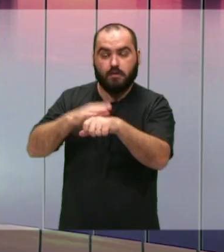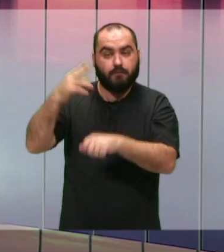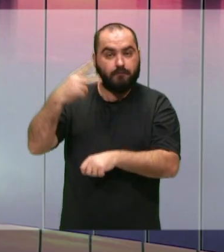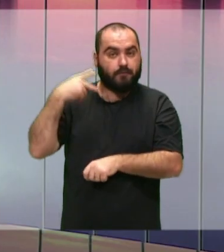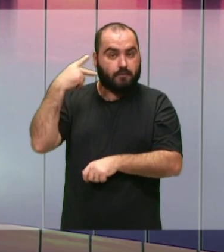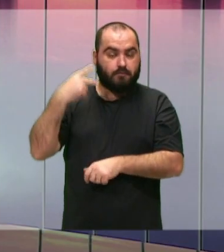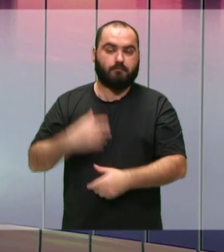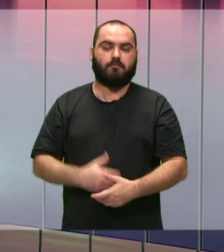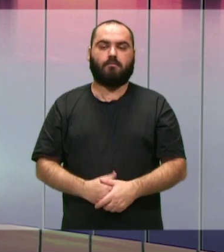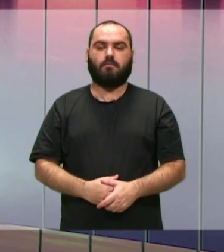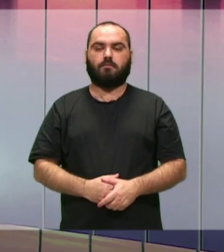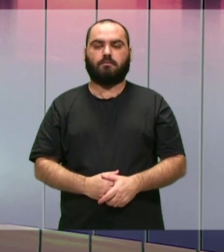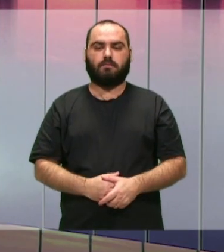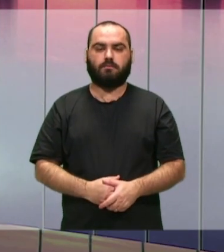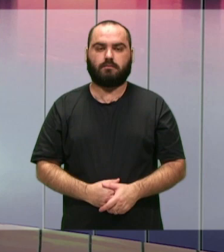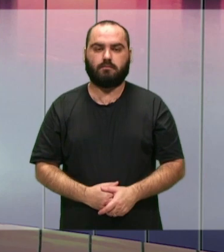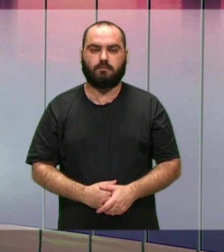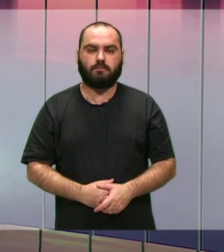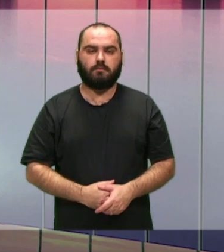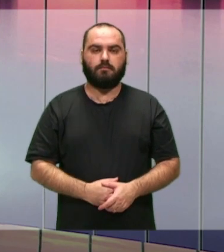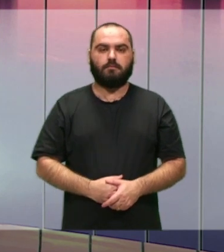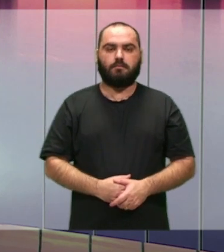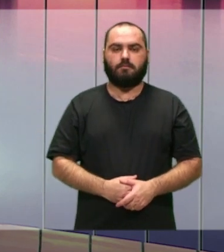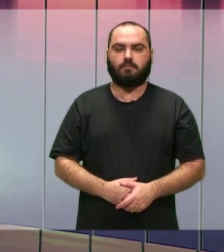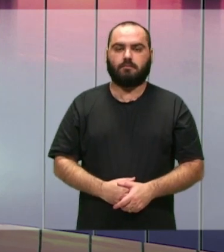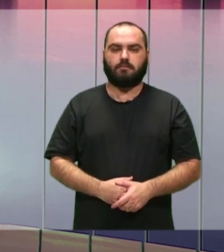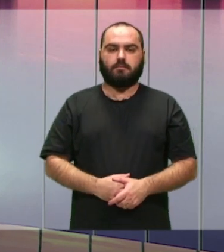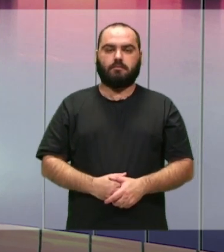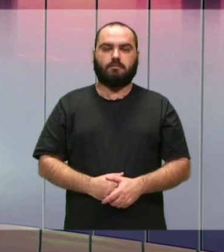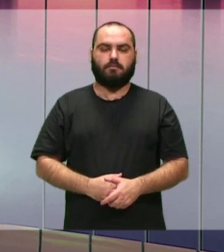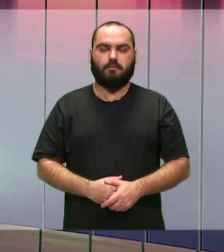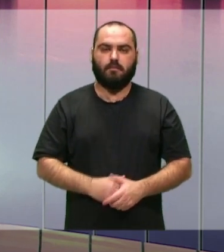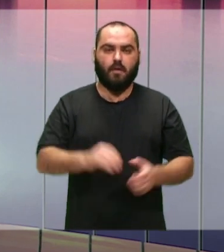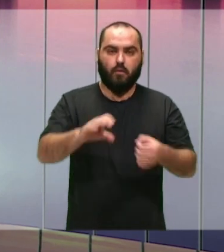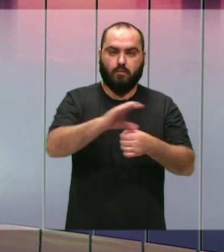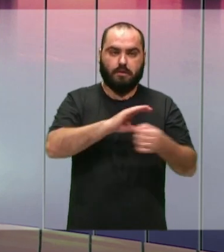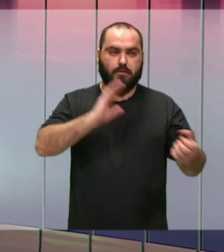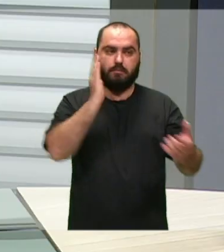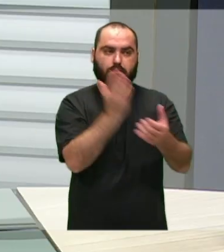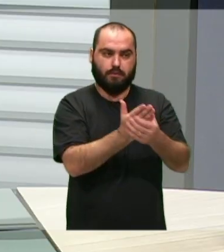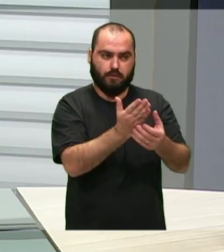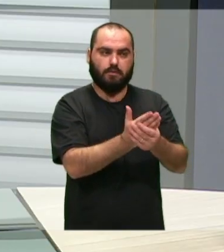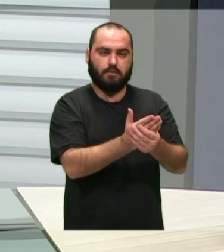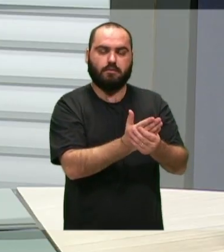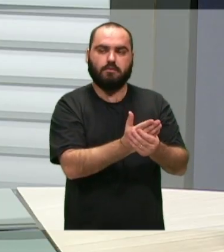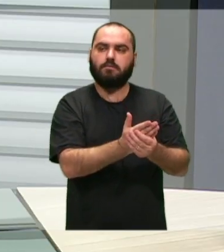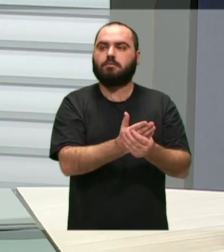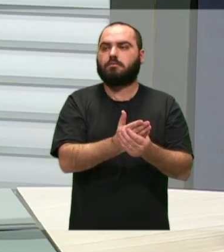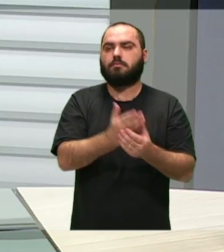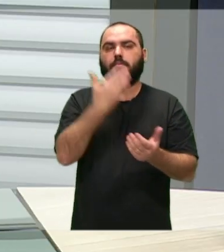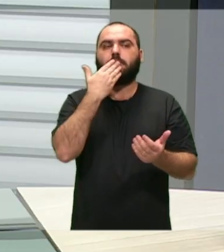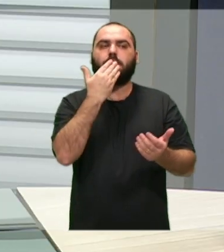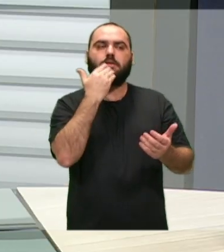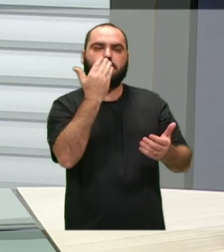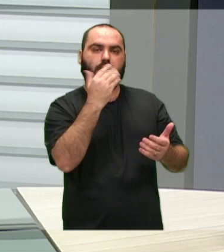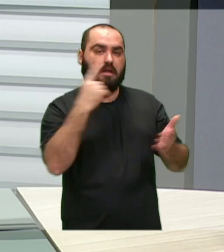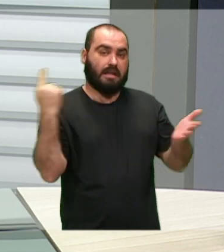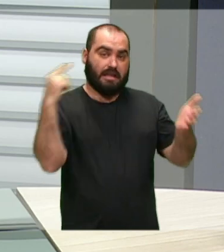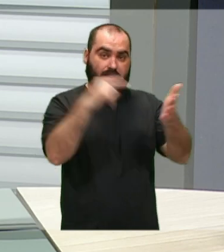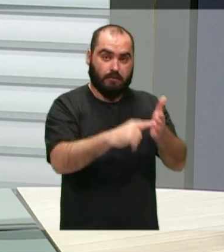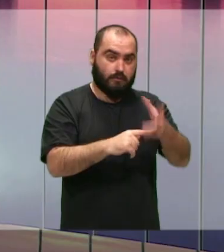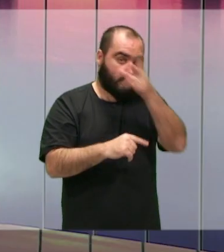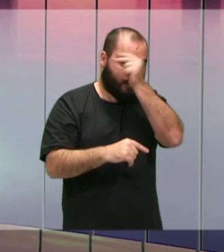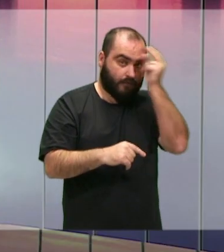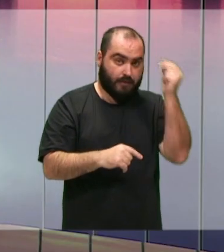plenário da Câmara derrubou a decisão da Comissão Processante 1 de 2023 que indicava o arquivamento da denúncia contra prefeito e